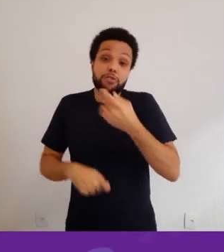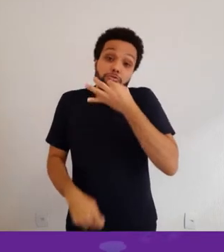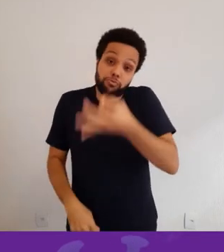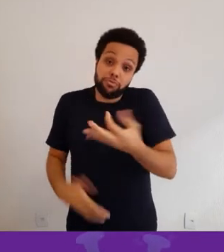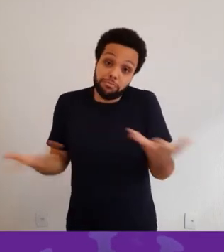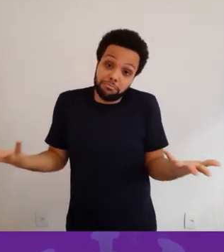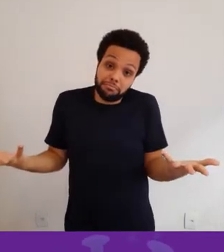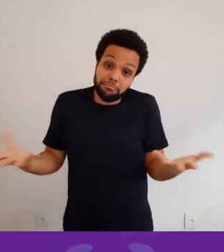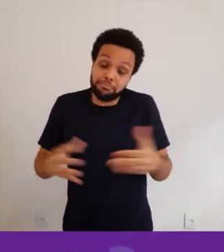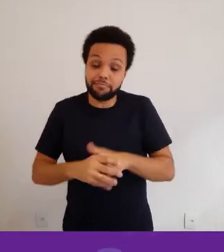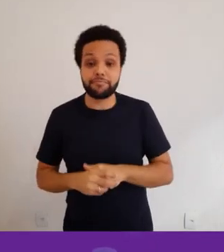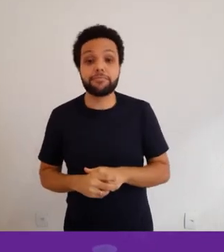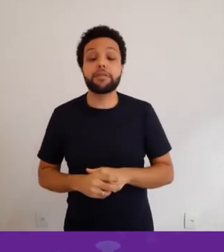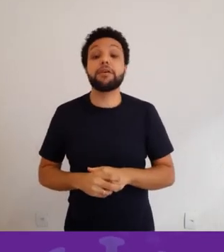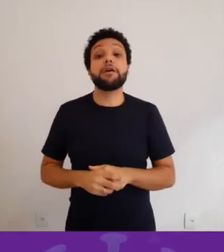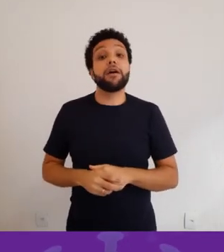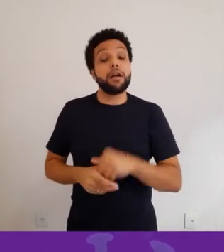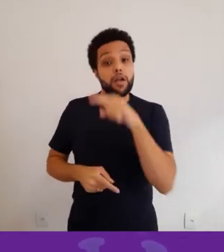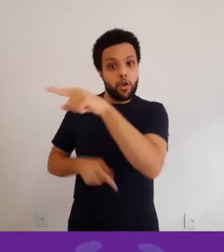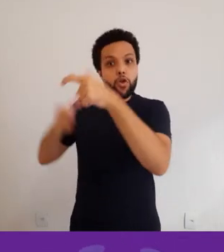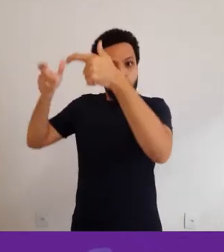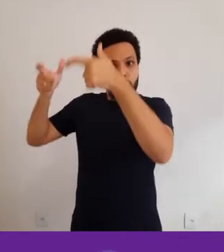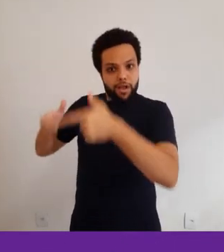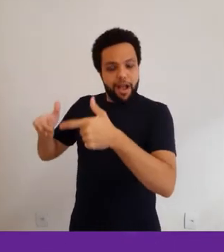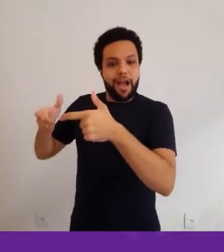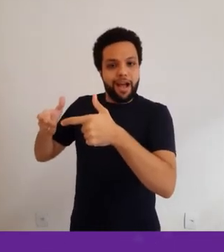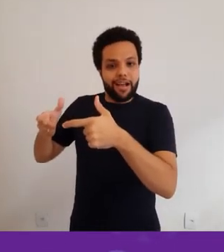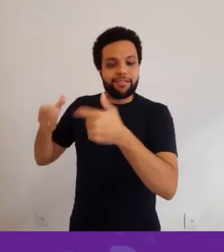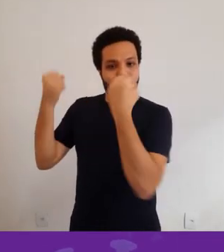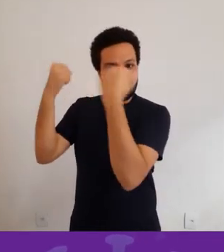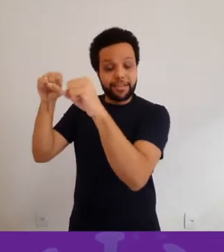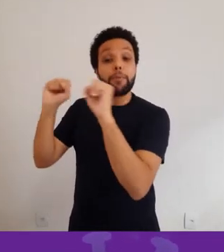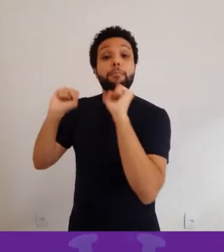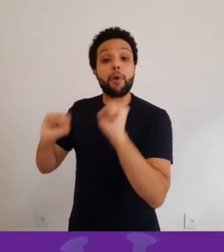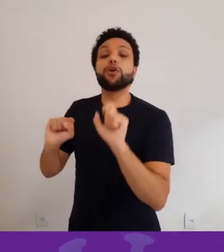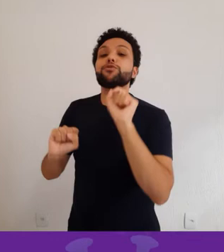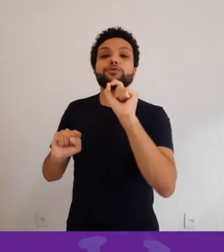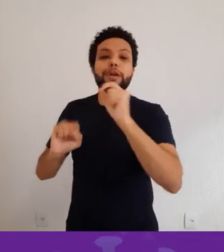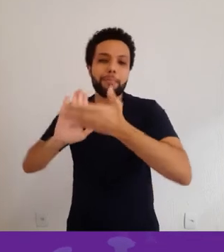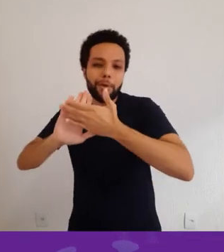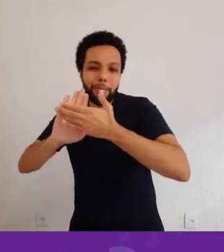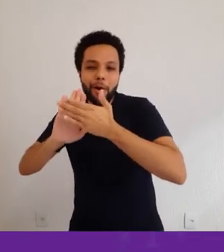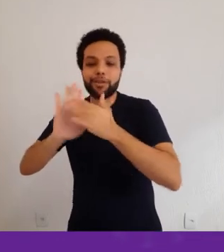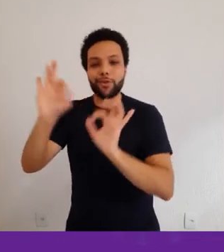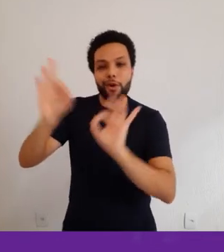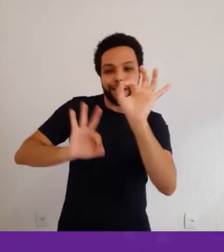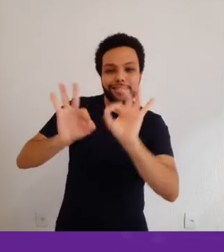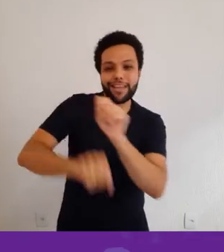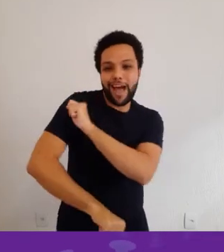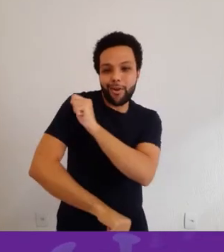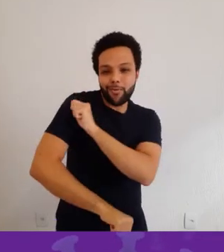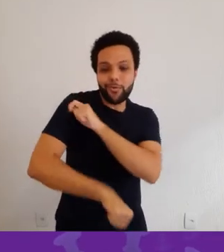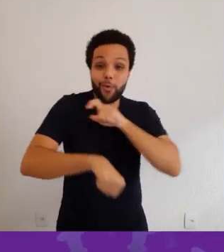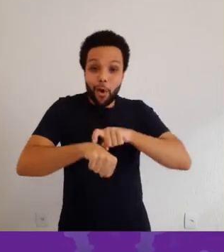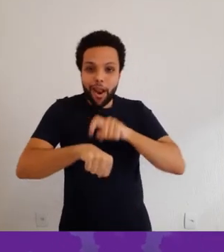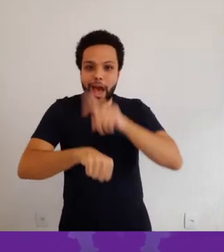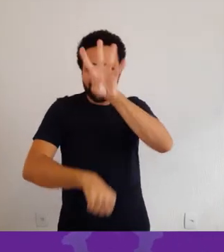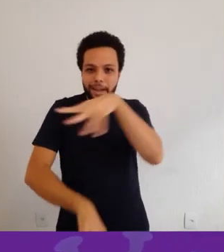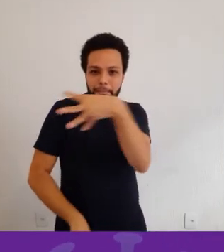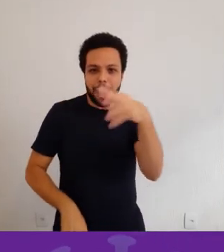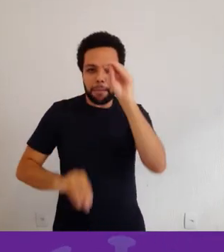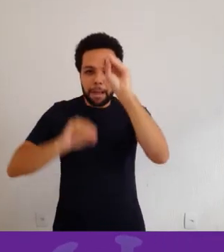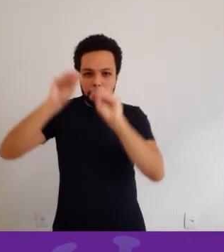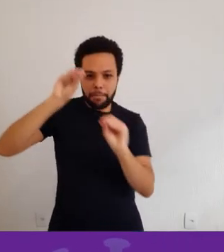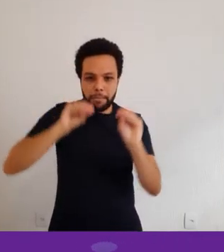Então uma sugestão seria nesse sentido. As academias podem organizar os seus alunos em horários específicos